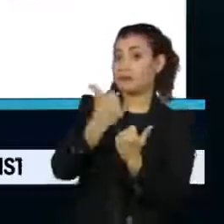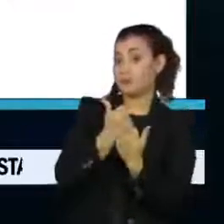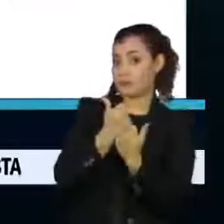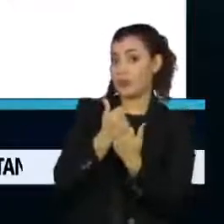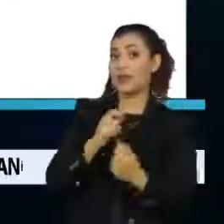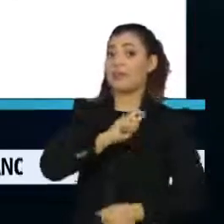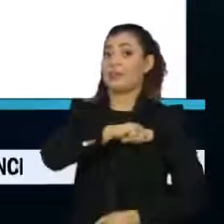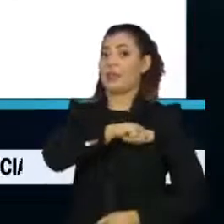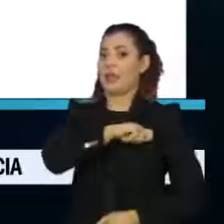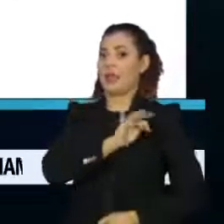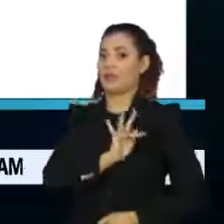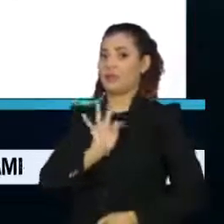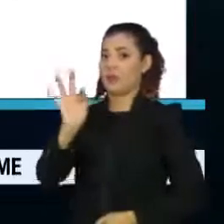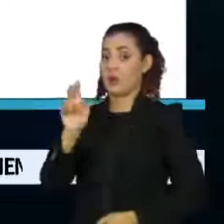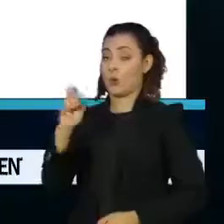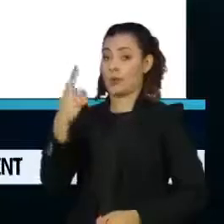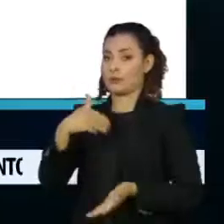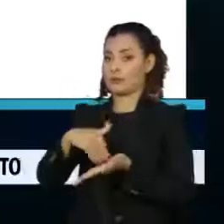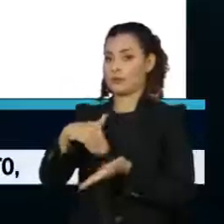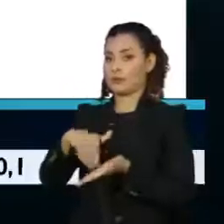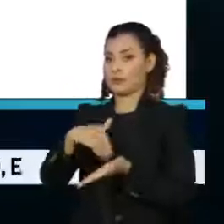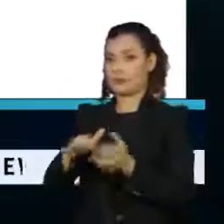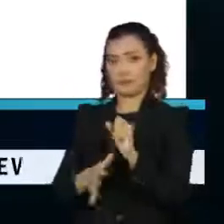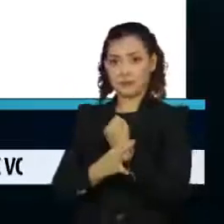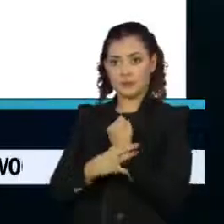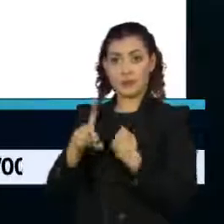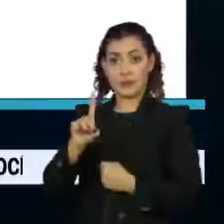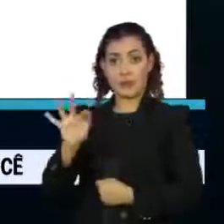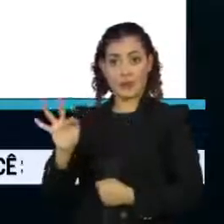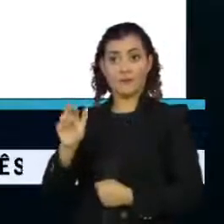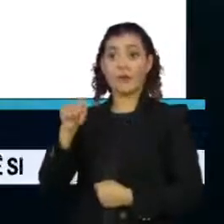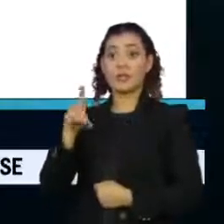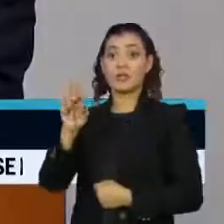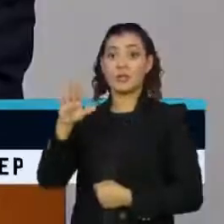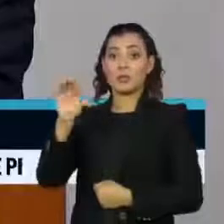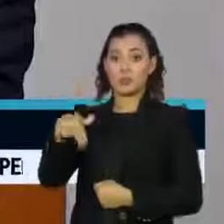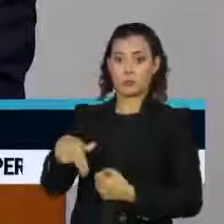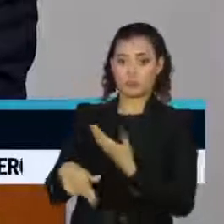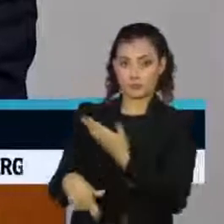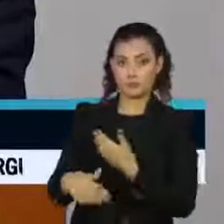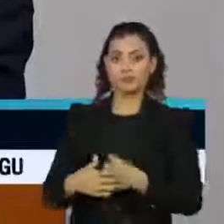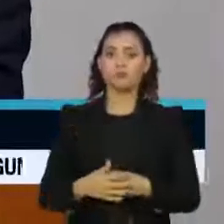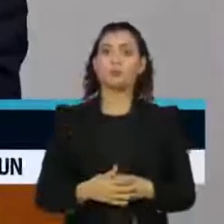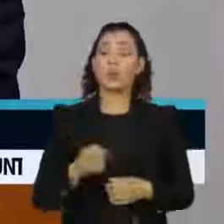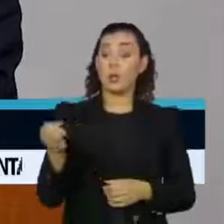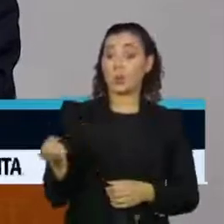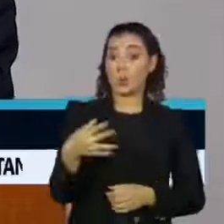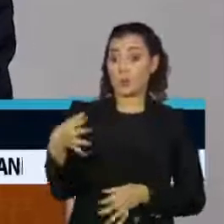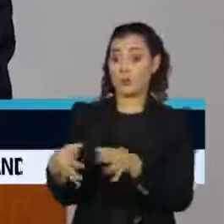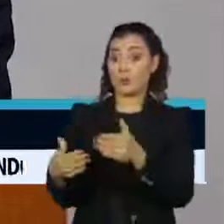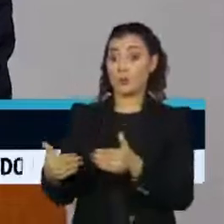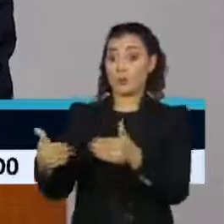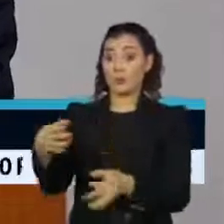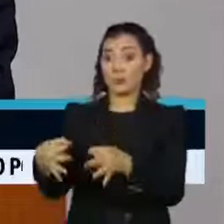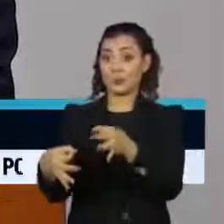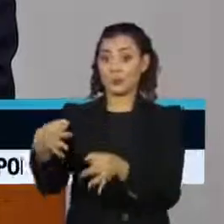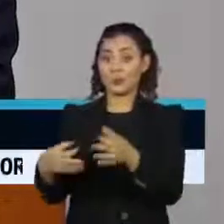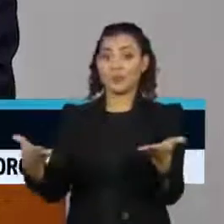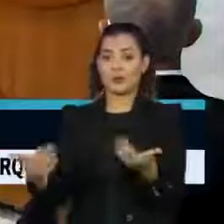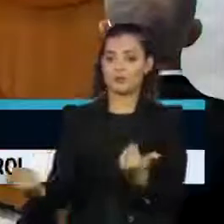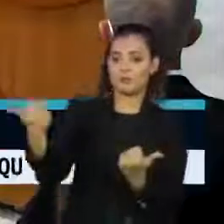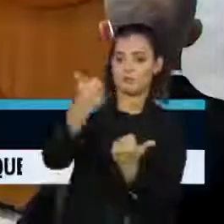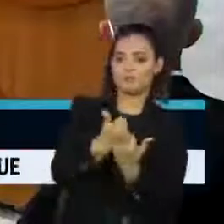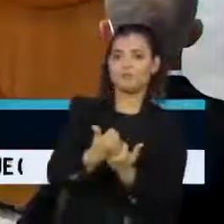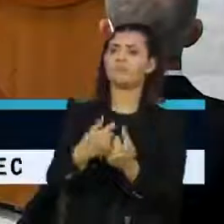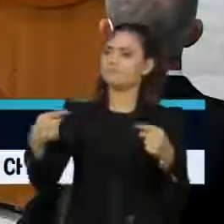entrou o delegado federal e ex-secretário de Segurança do Distrito Federal, Anderson Torres. O novo ministro da Justiça assumiu com um